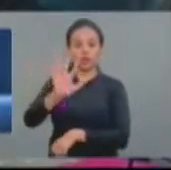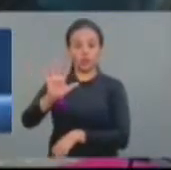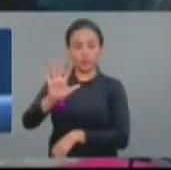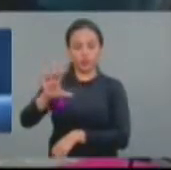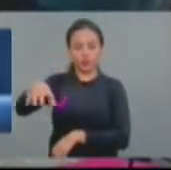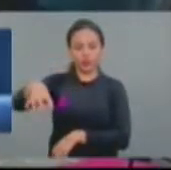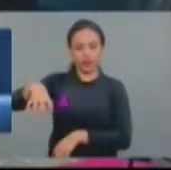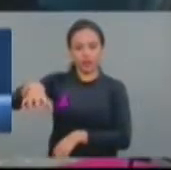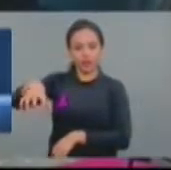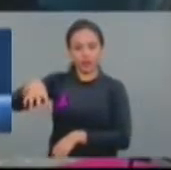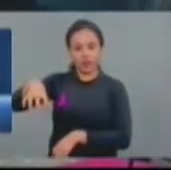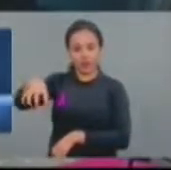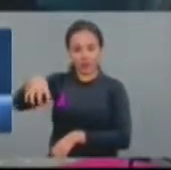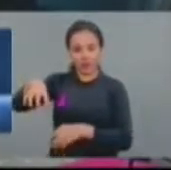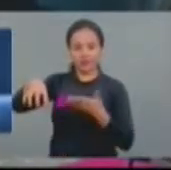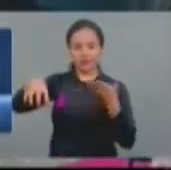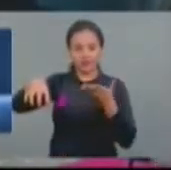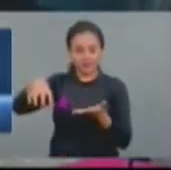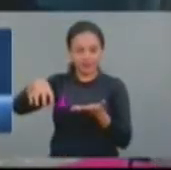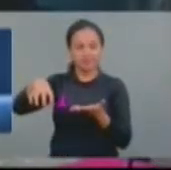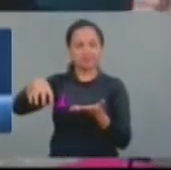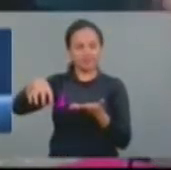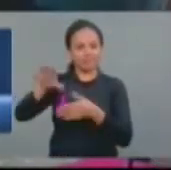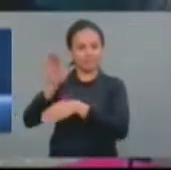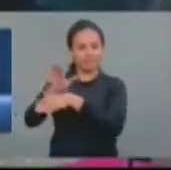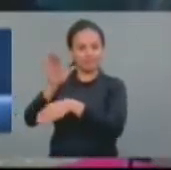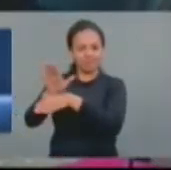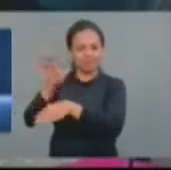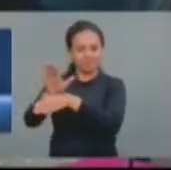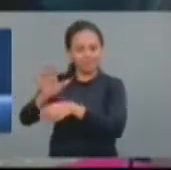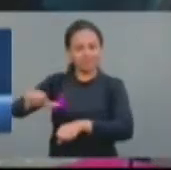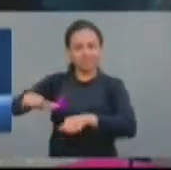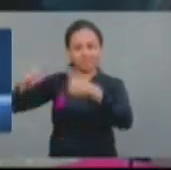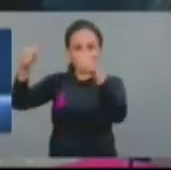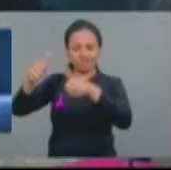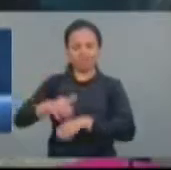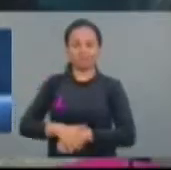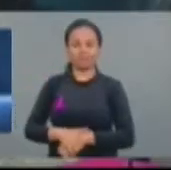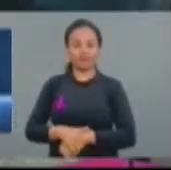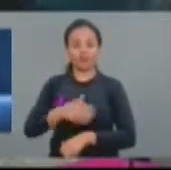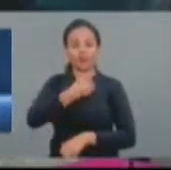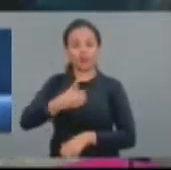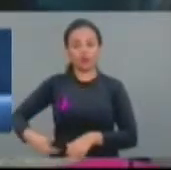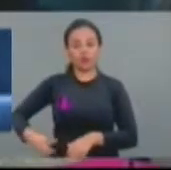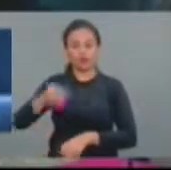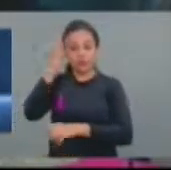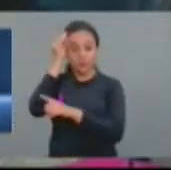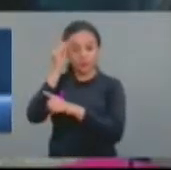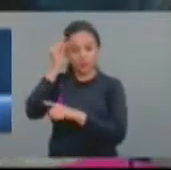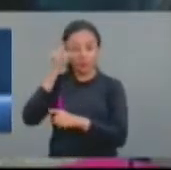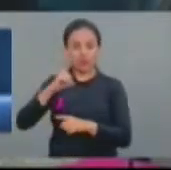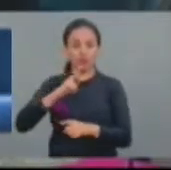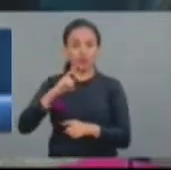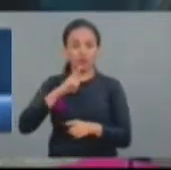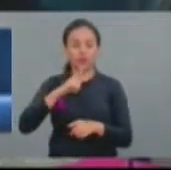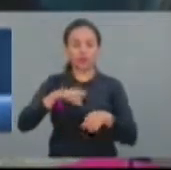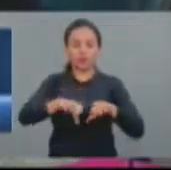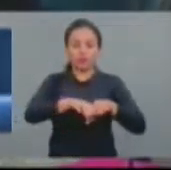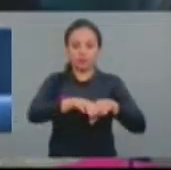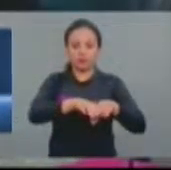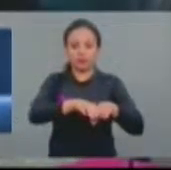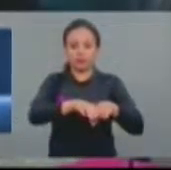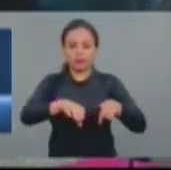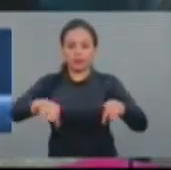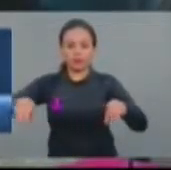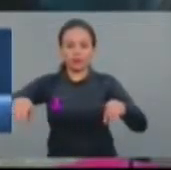uma obra que foi iniciada com o governador Cid, o governador Camilo continua, que é o anel viário lá em Juazeiro, que vai melhorar o